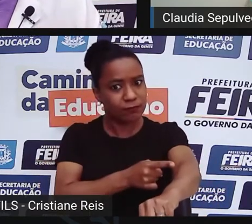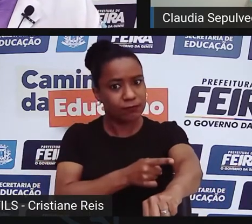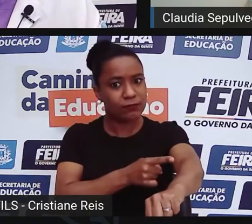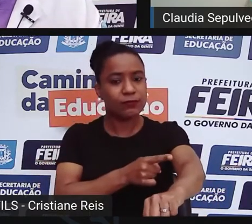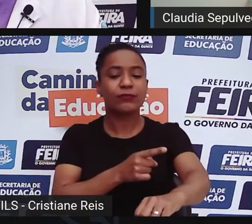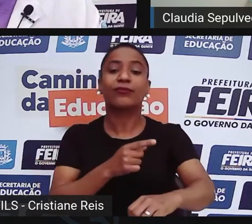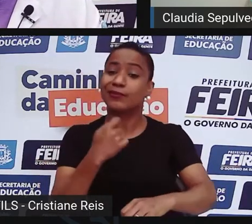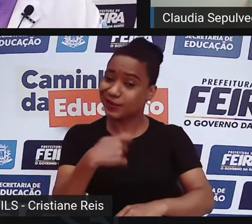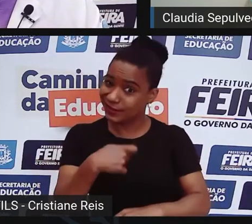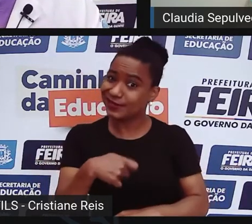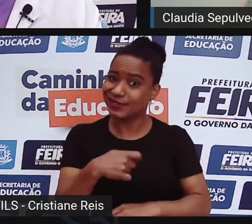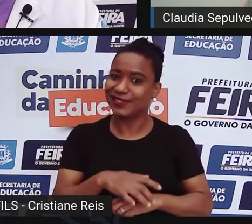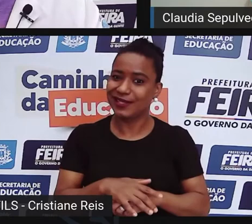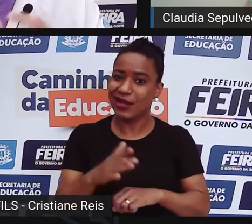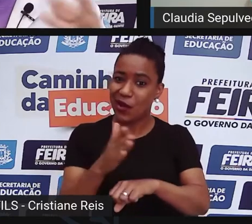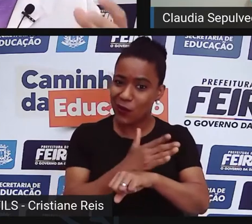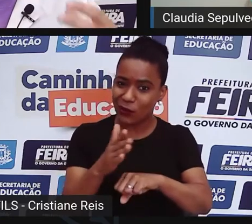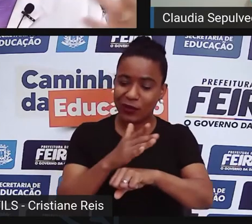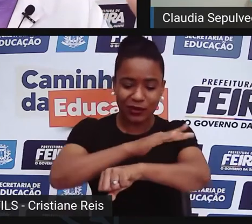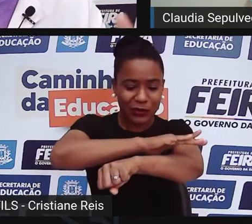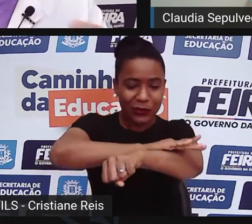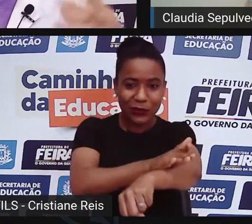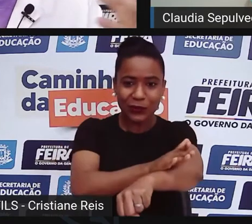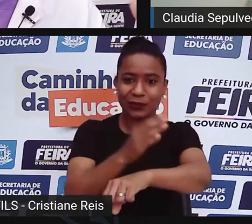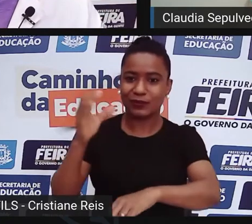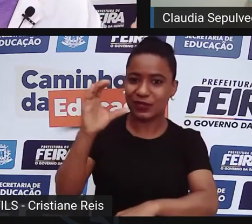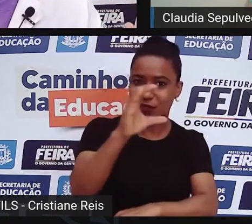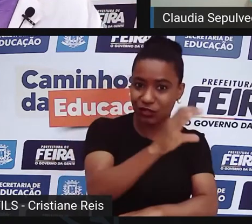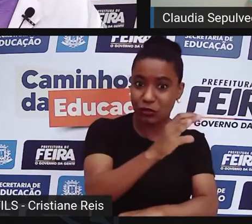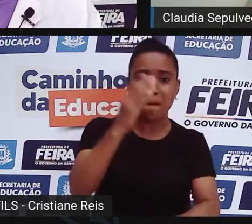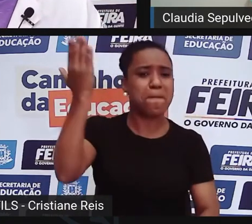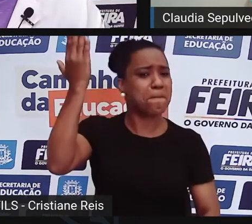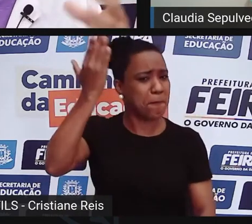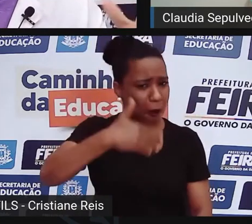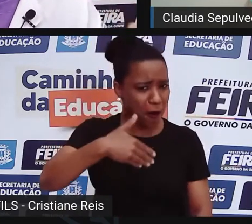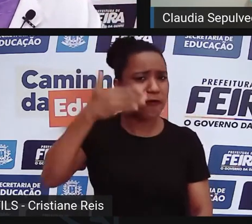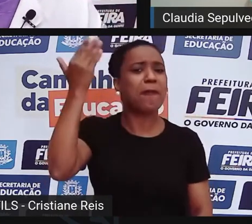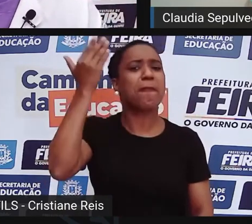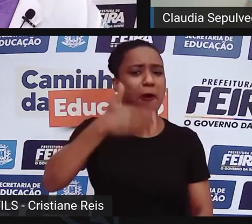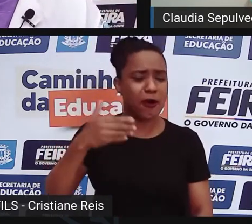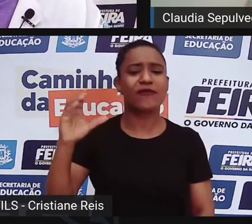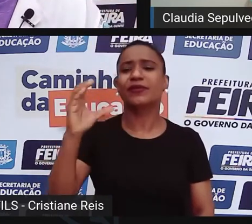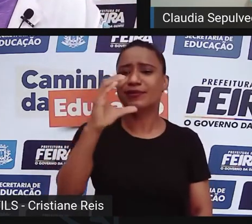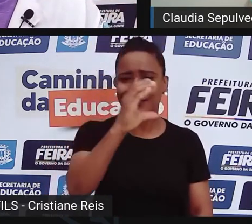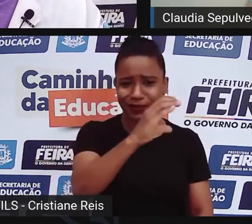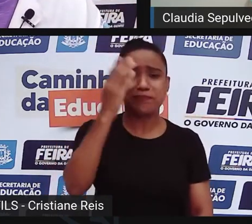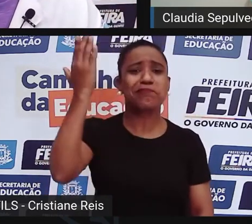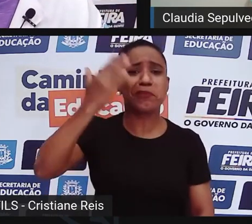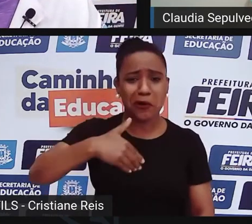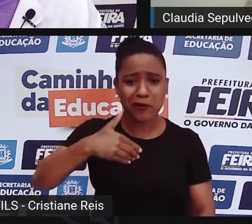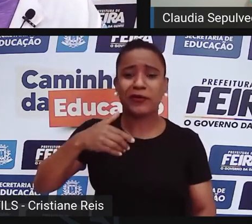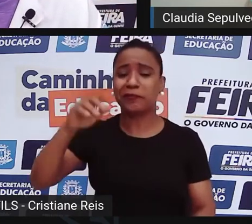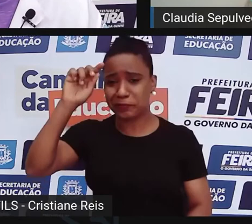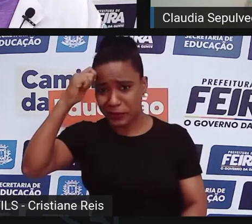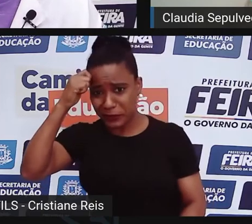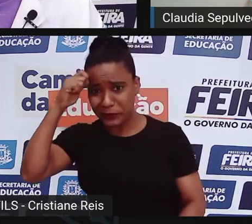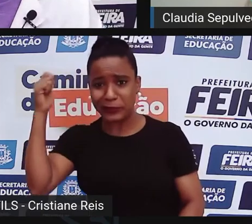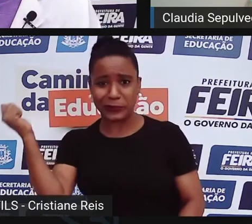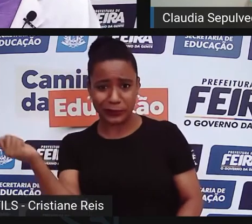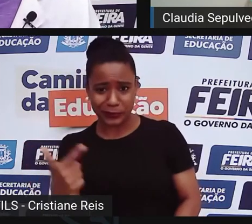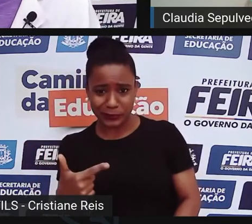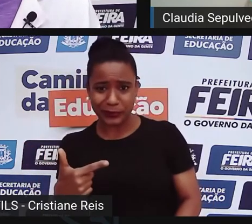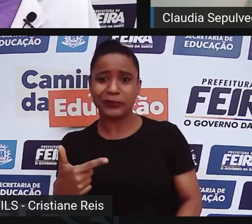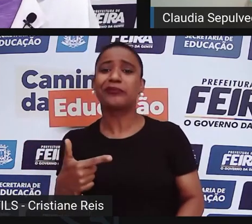real, provado, comprovado, cientificamente, como a gente falou mais cedo, esses